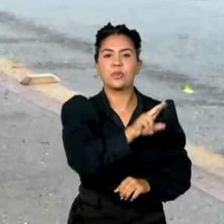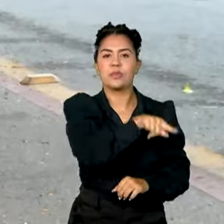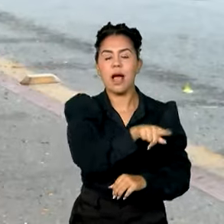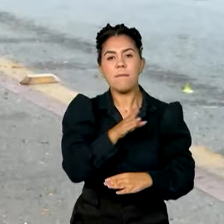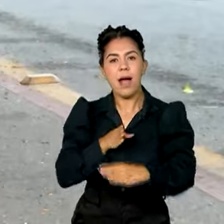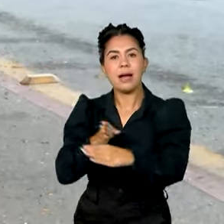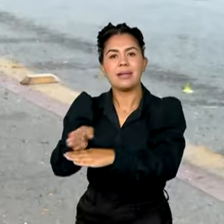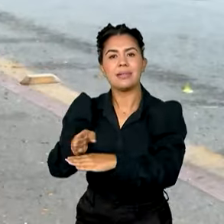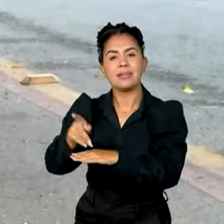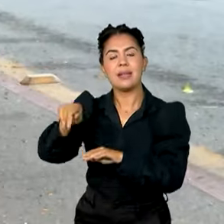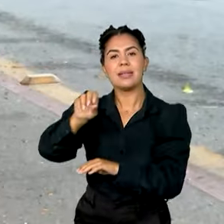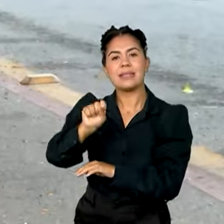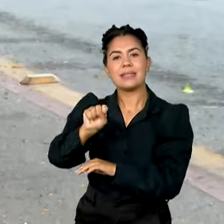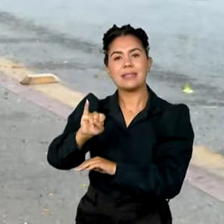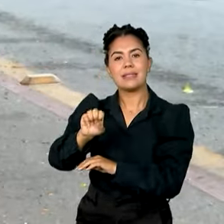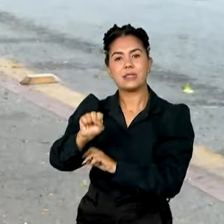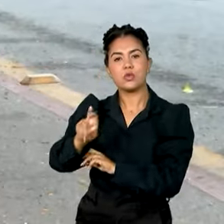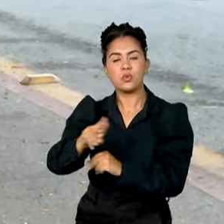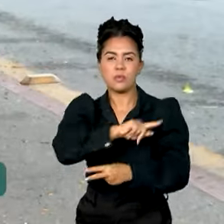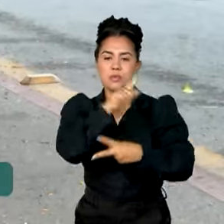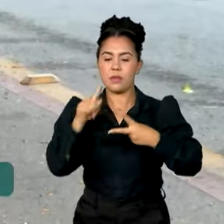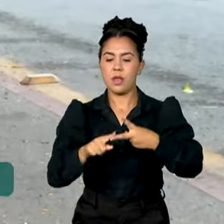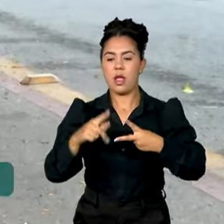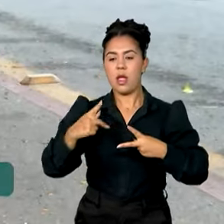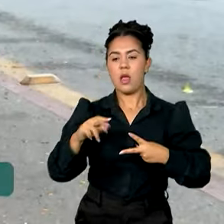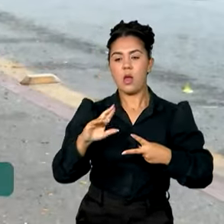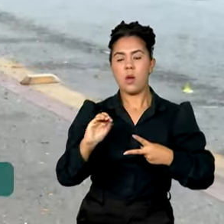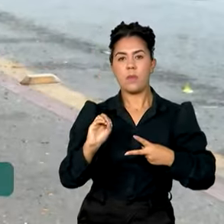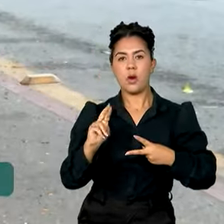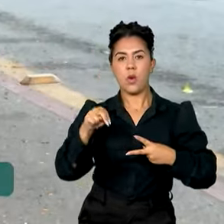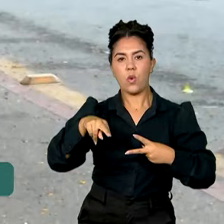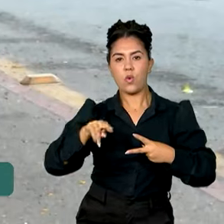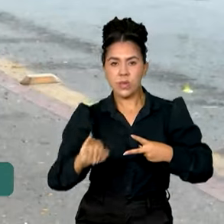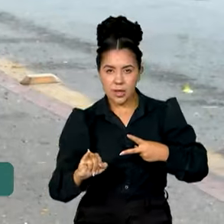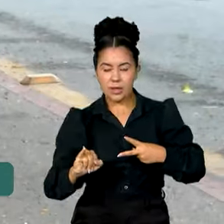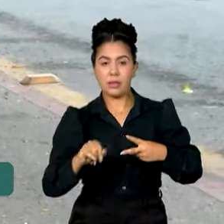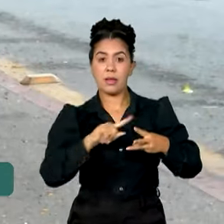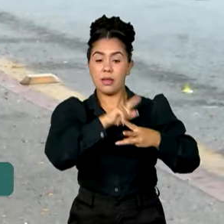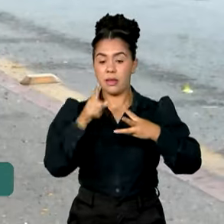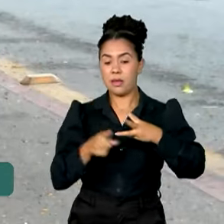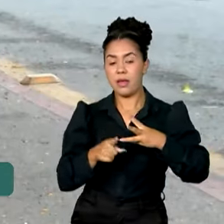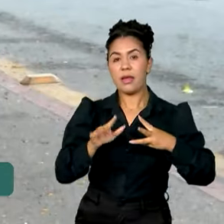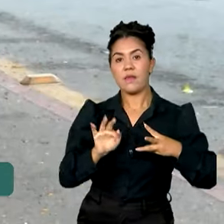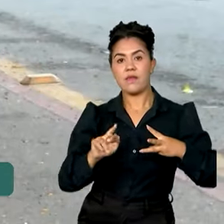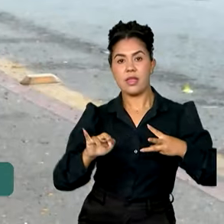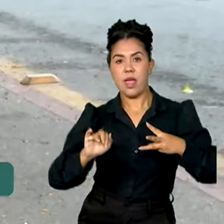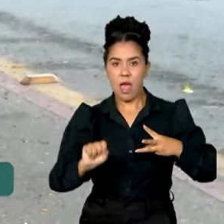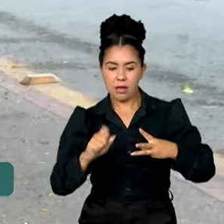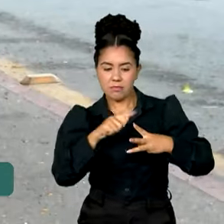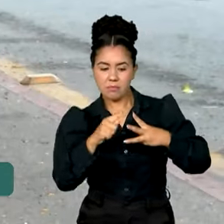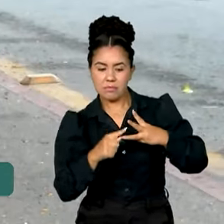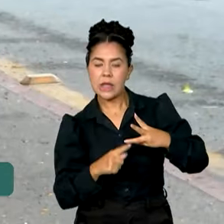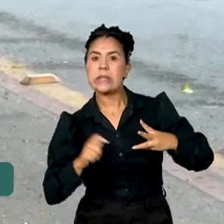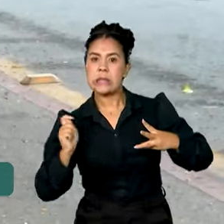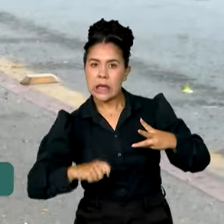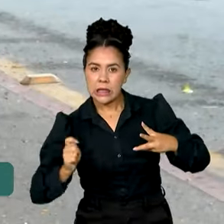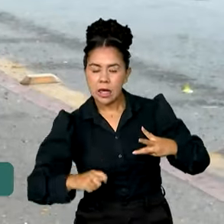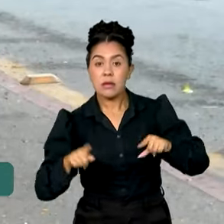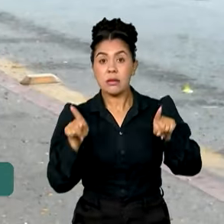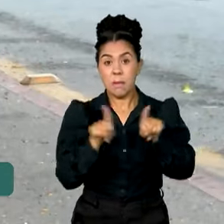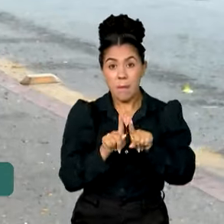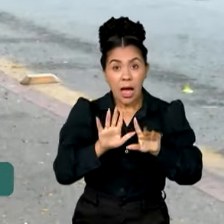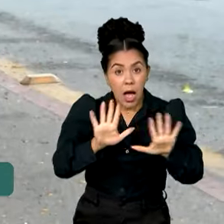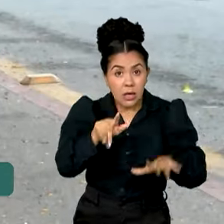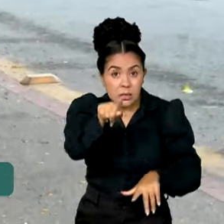Universidade para Todos, o ProUni, e no Fundo de Financiamento Estudantil, o FIES. Para aqueles que desejam estudar fora do